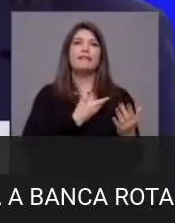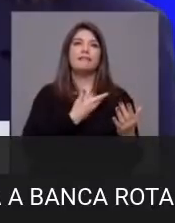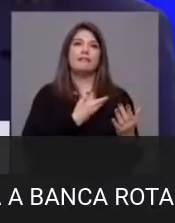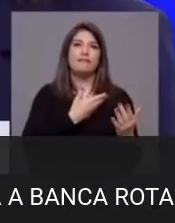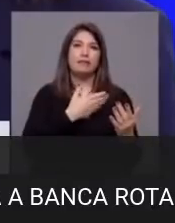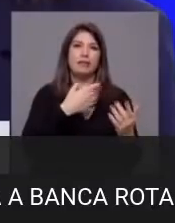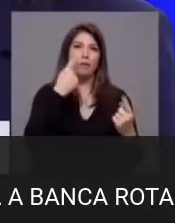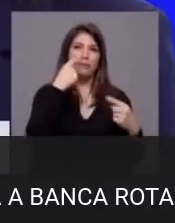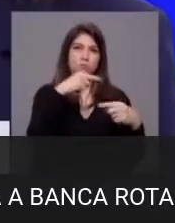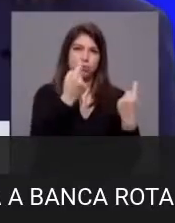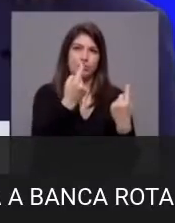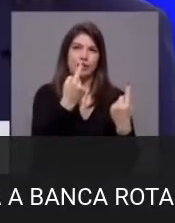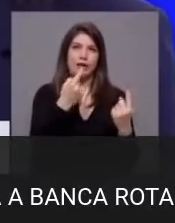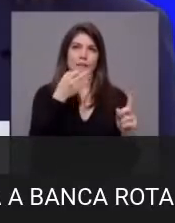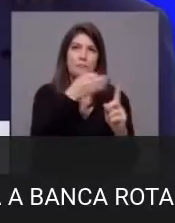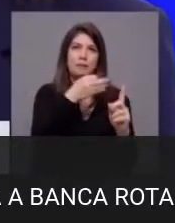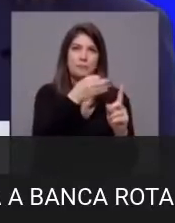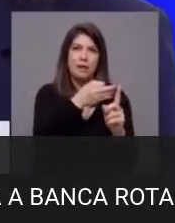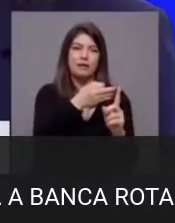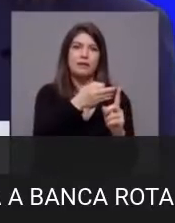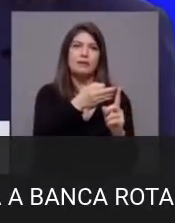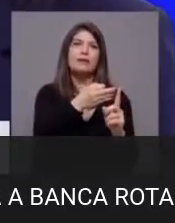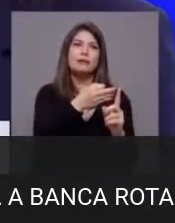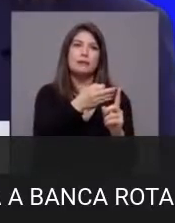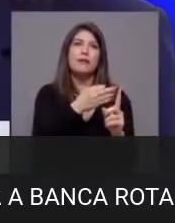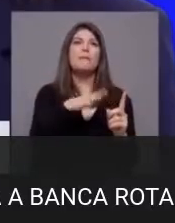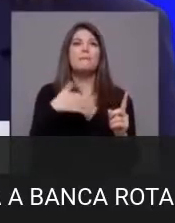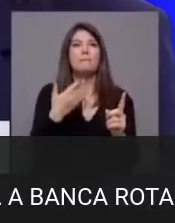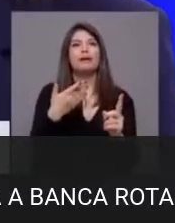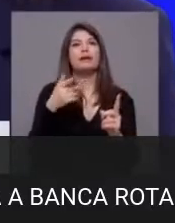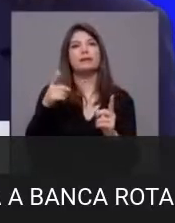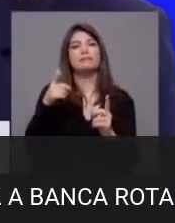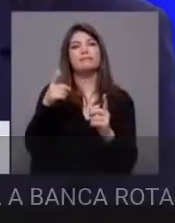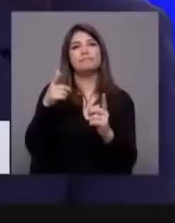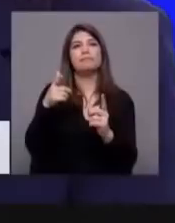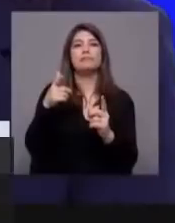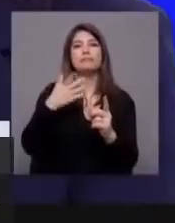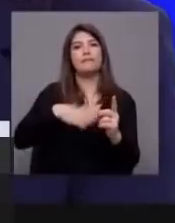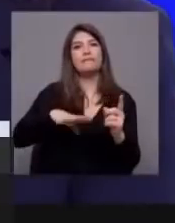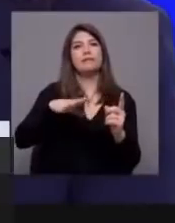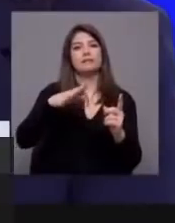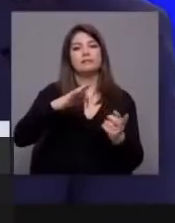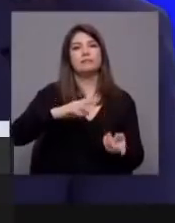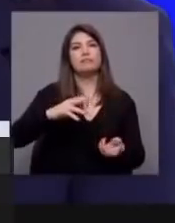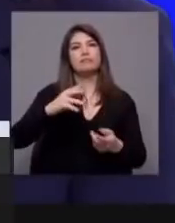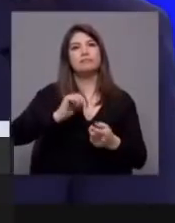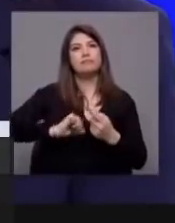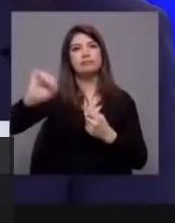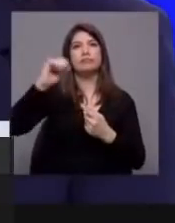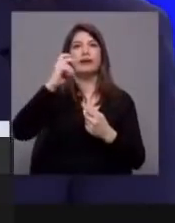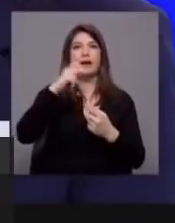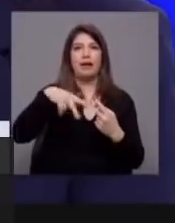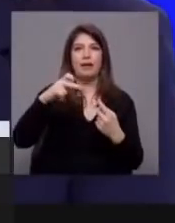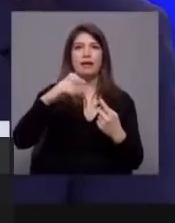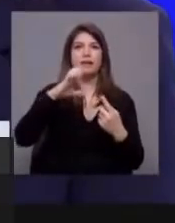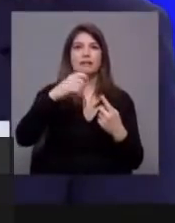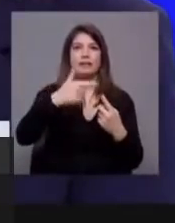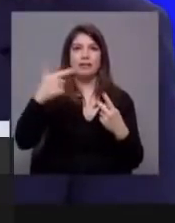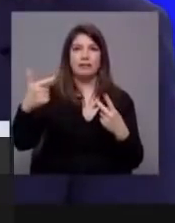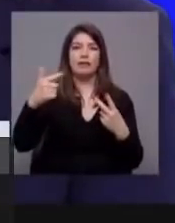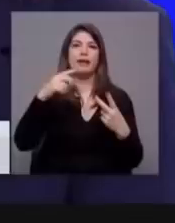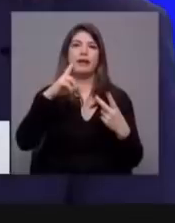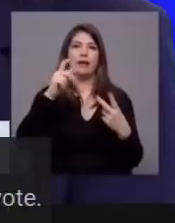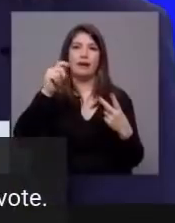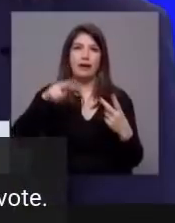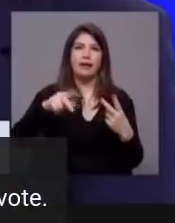pública para proceder à desprivatização, à nacionalização da ANA, do CTP, da REN,